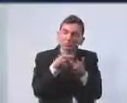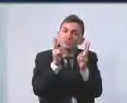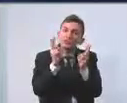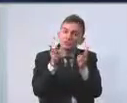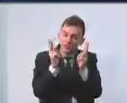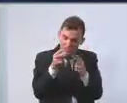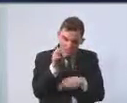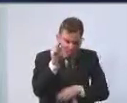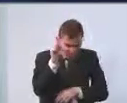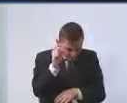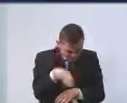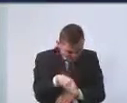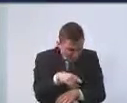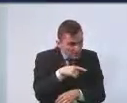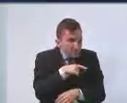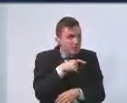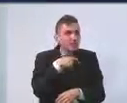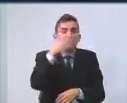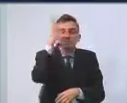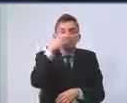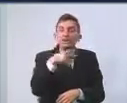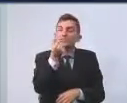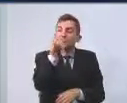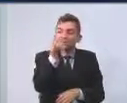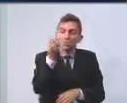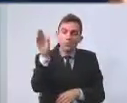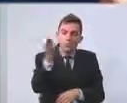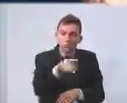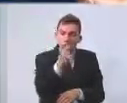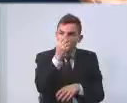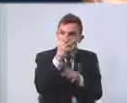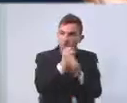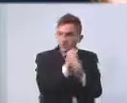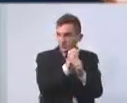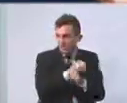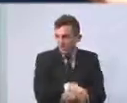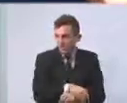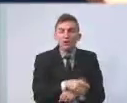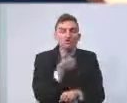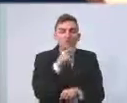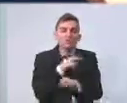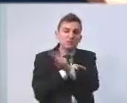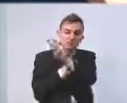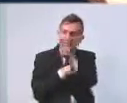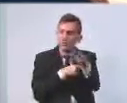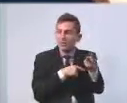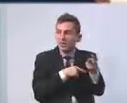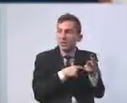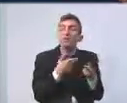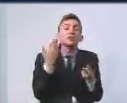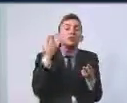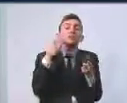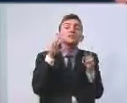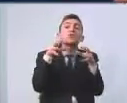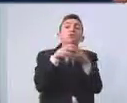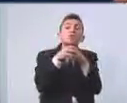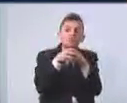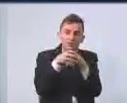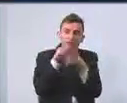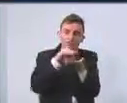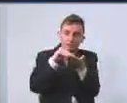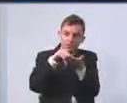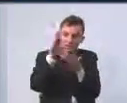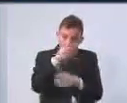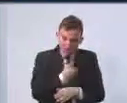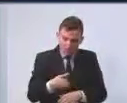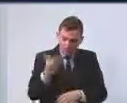há sim o compromisso de garantir o recurso nessa alocação orçamentária, como foi dito para a comissão que esteve na Secretaria de Governo,